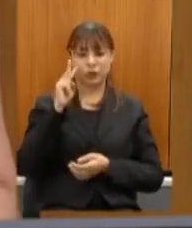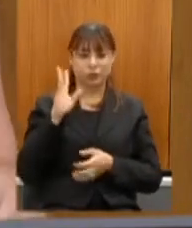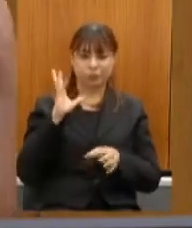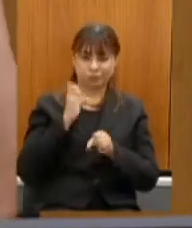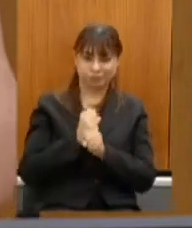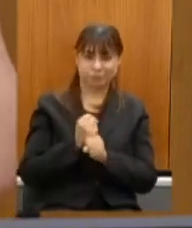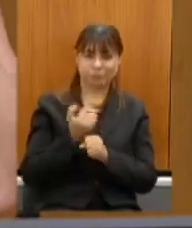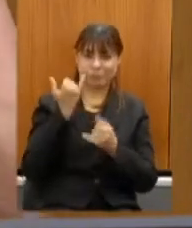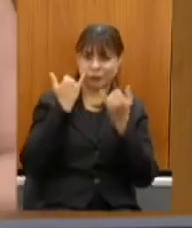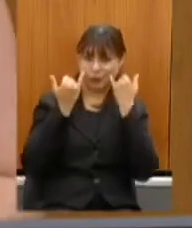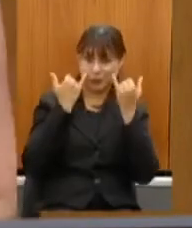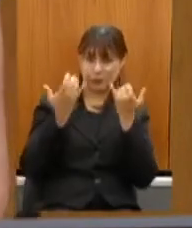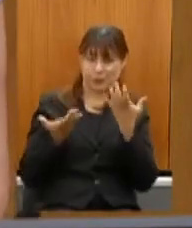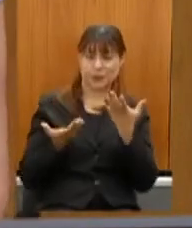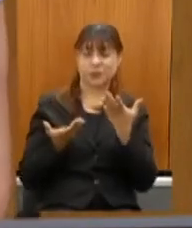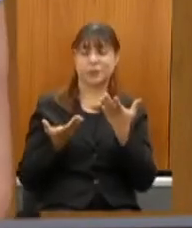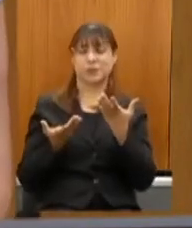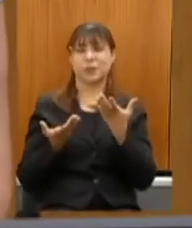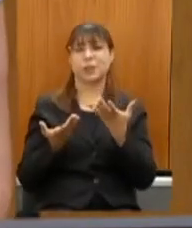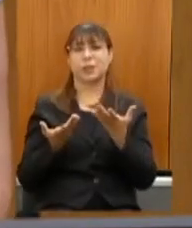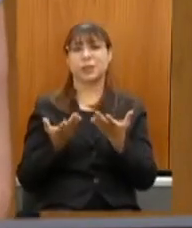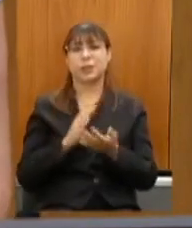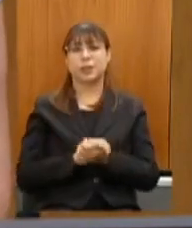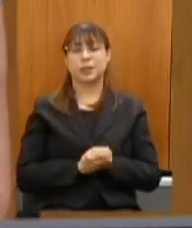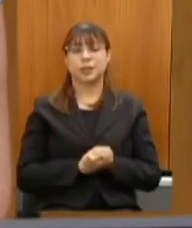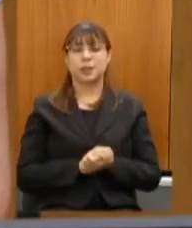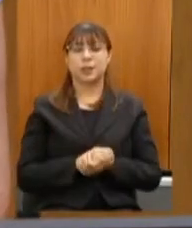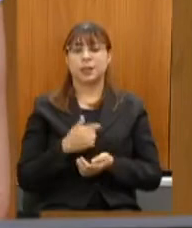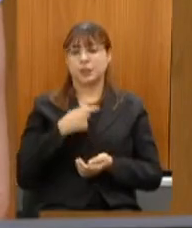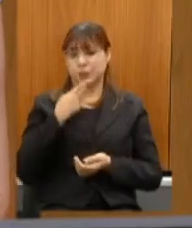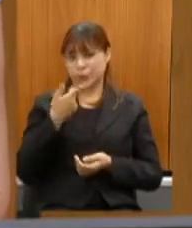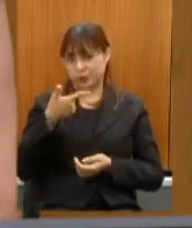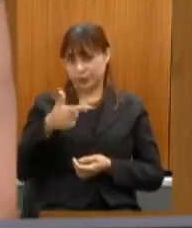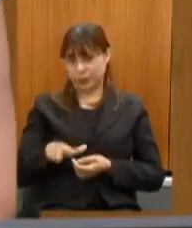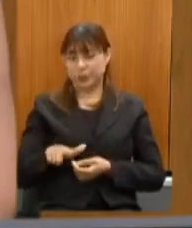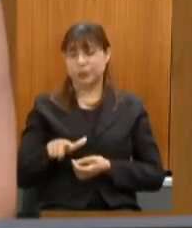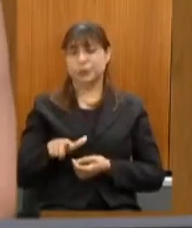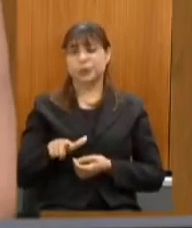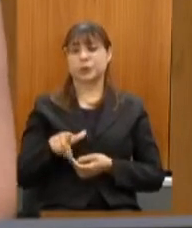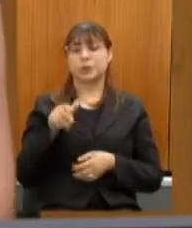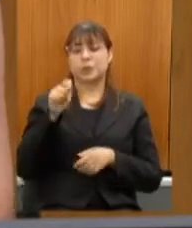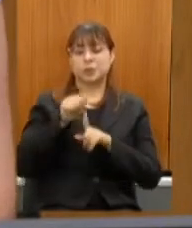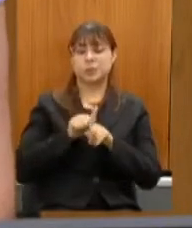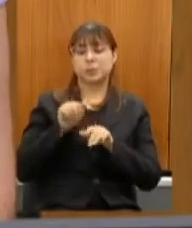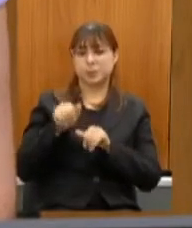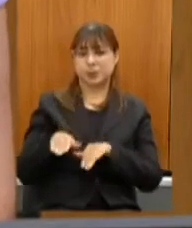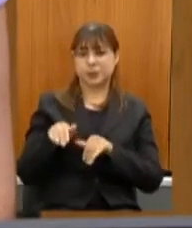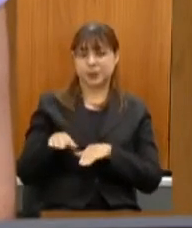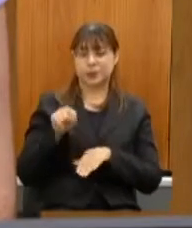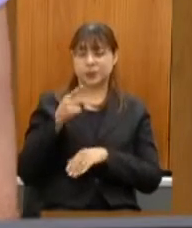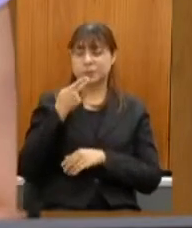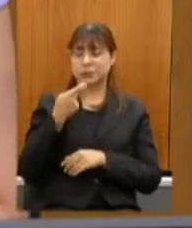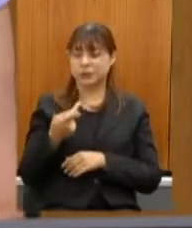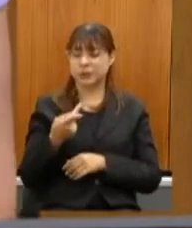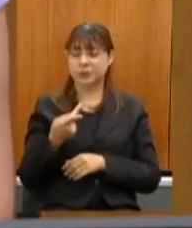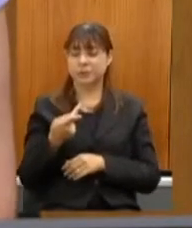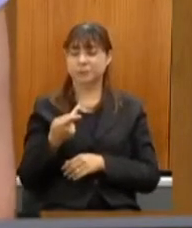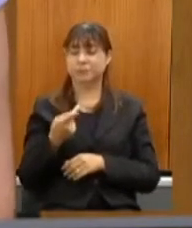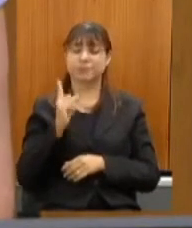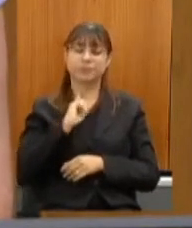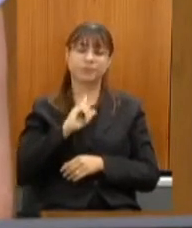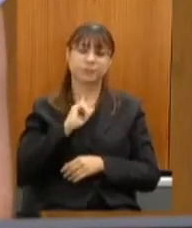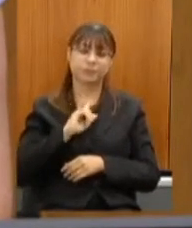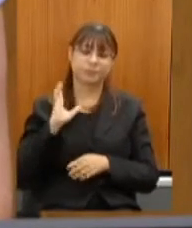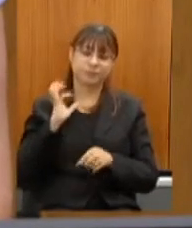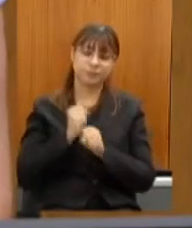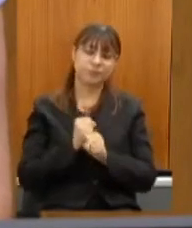e aí eu venho destacá-los novamente em setembro o senhor mencionou que Minas Gerais